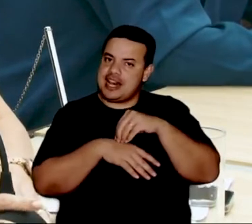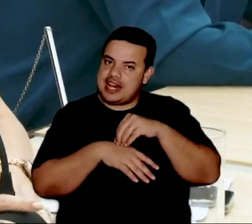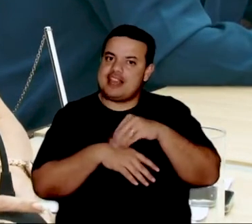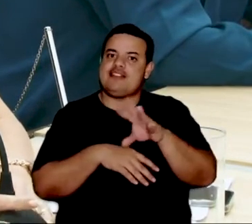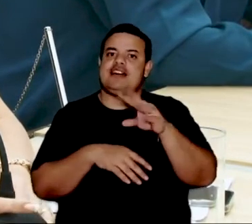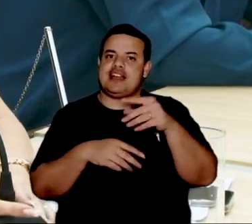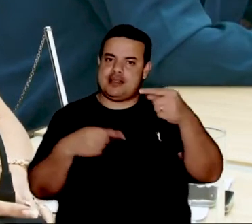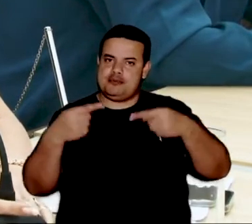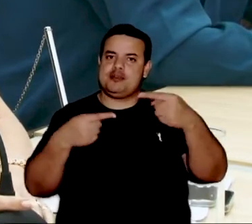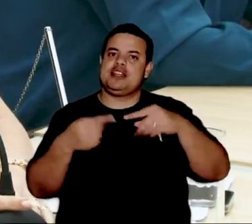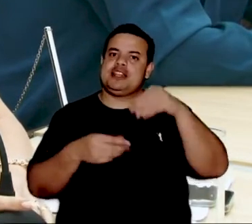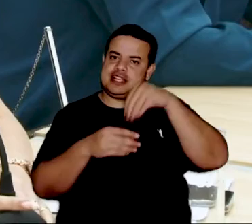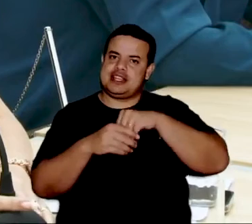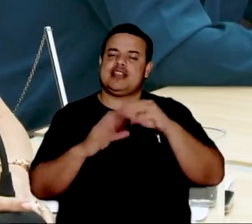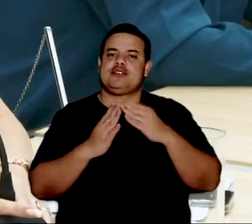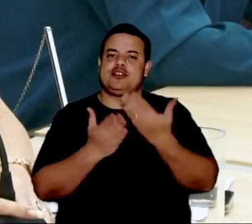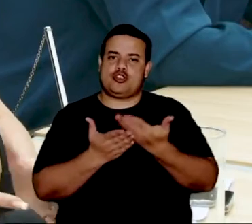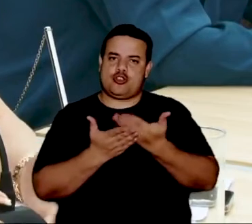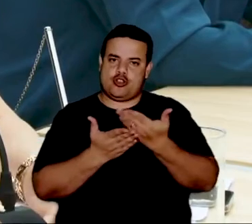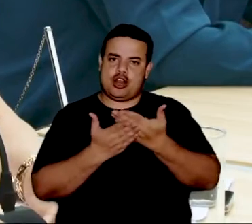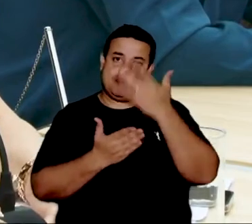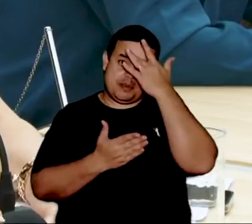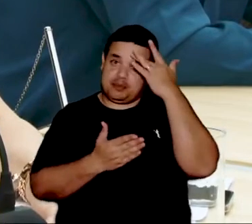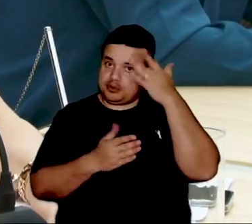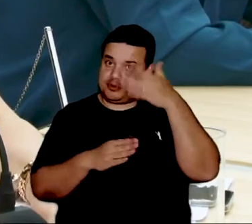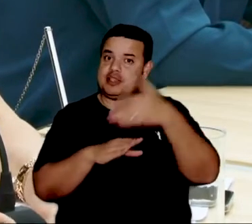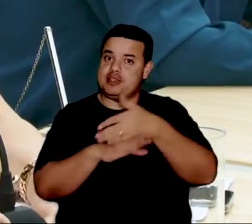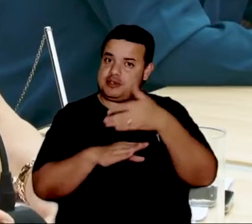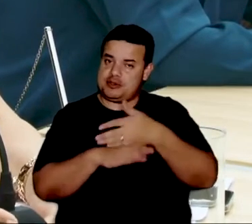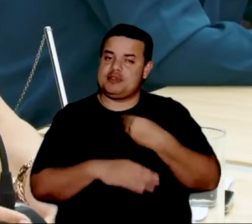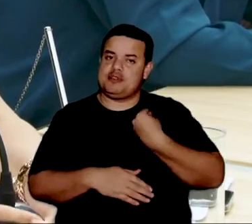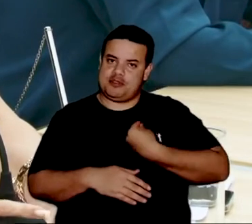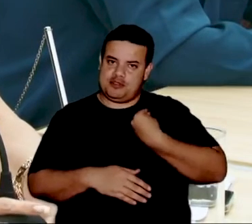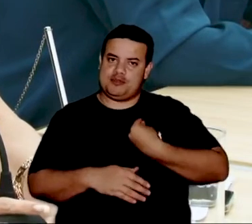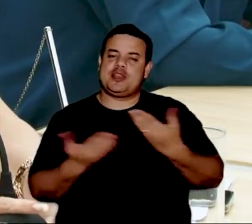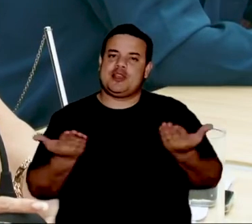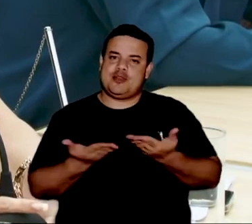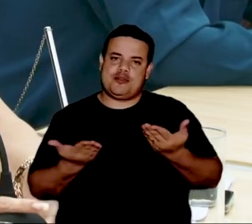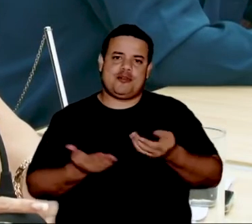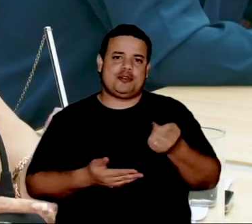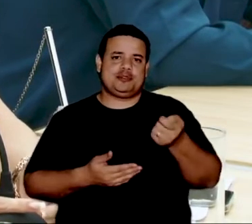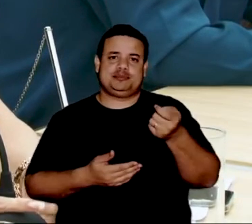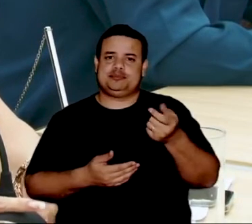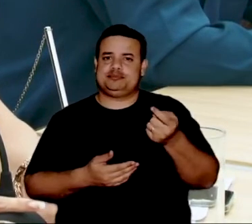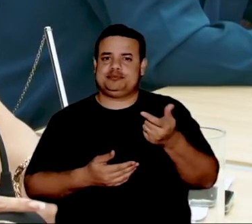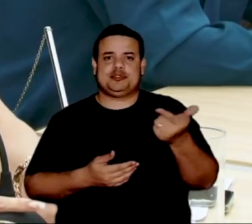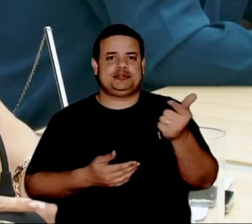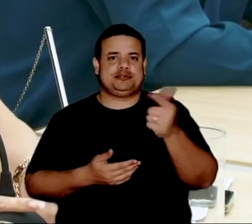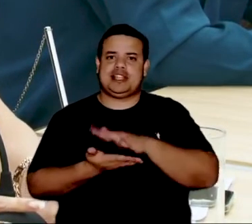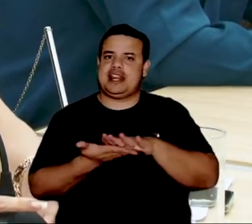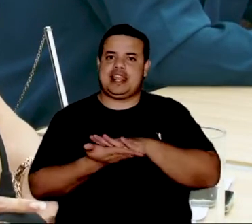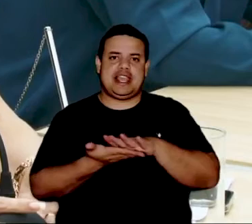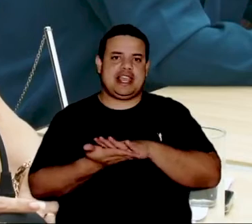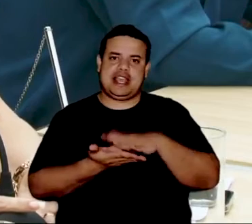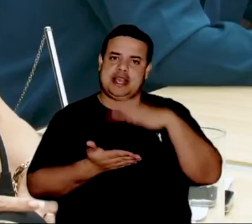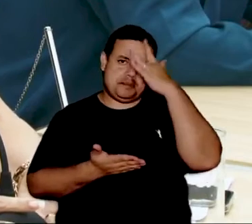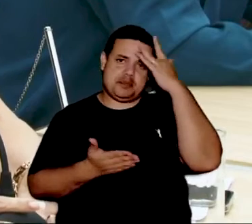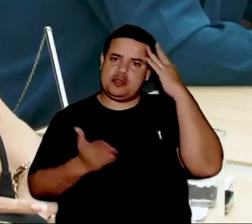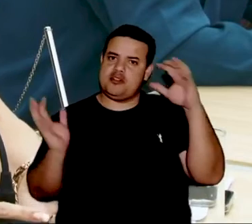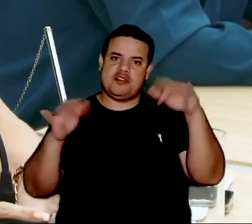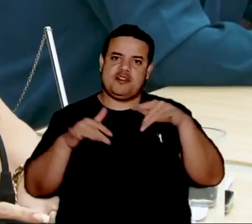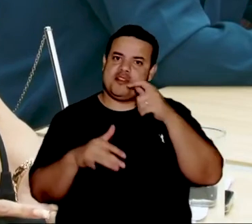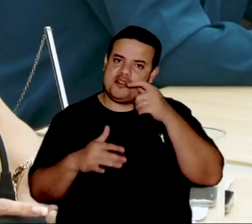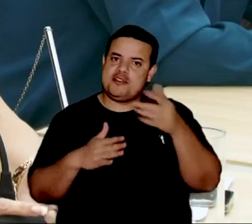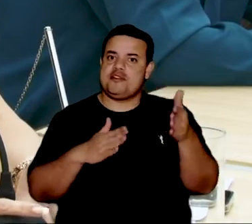escolas, para as pessoas comparecerem. porque hoje mesmo não tem ninguém aqui na sessão. E olha quanta coisa importante foi votada.